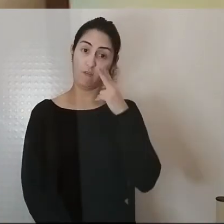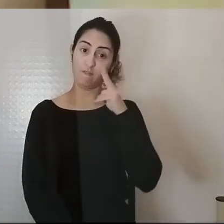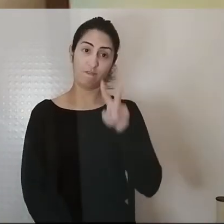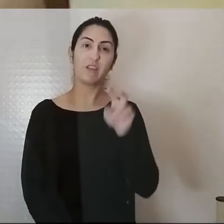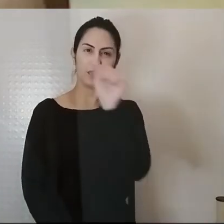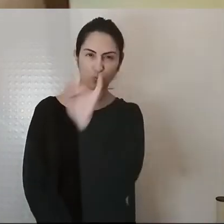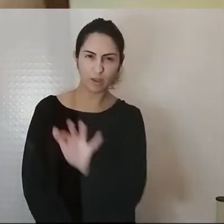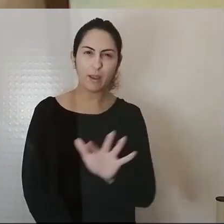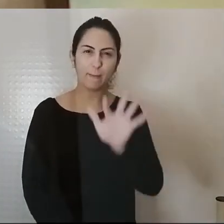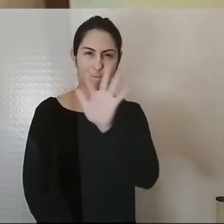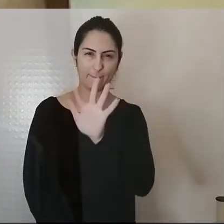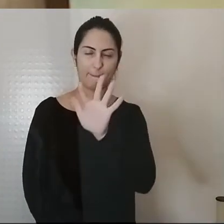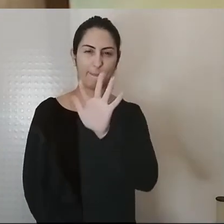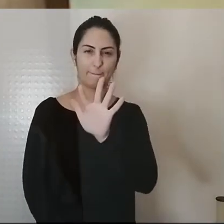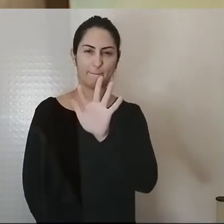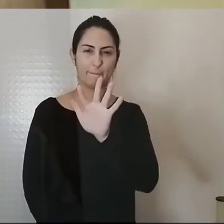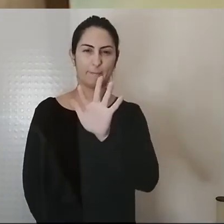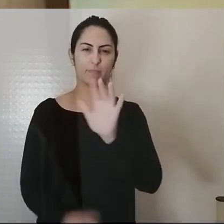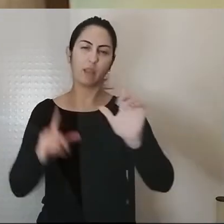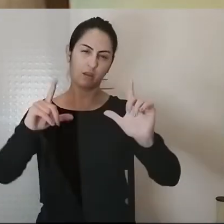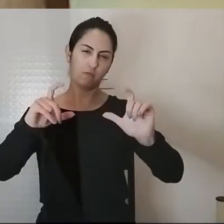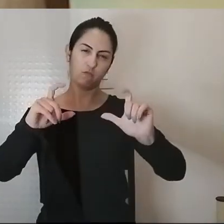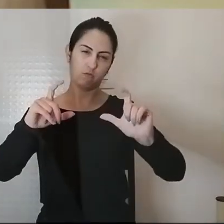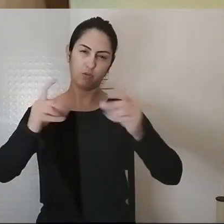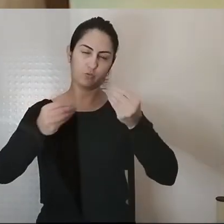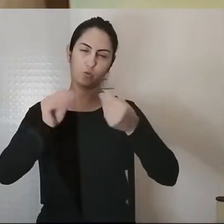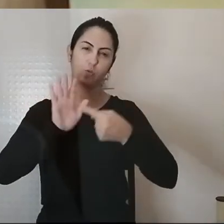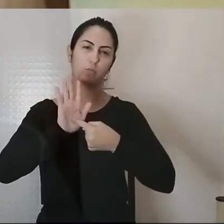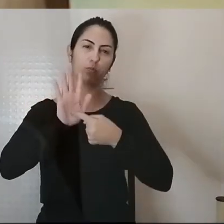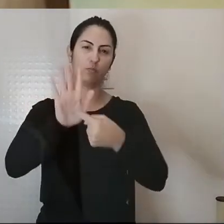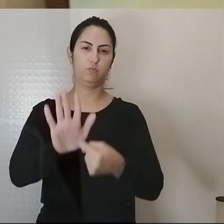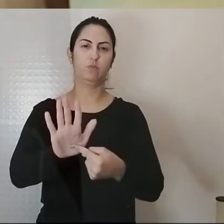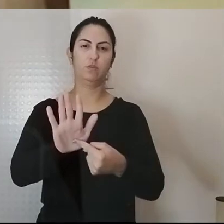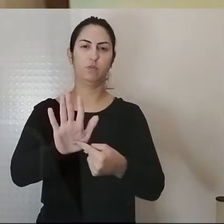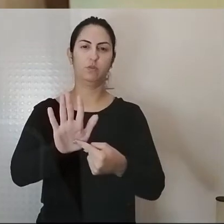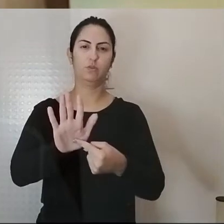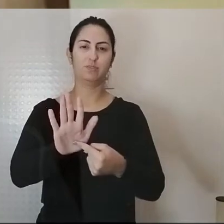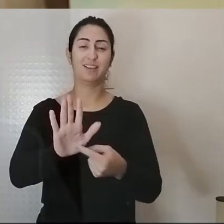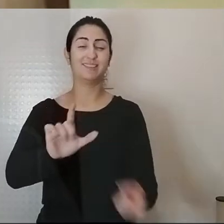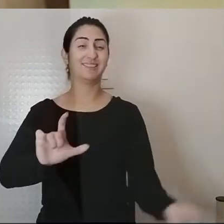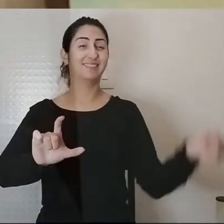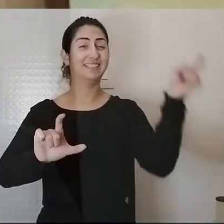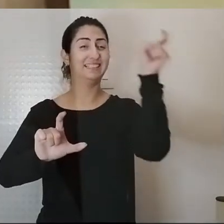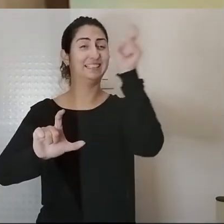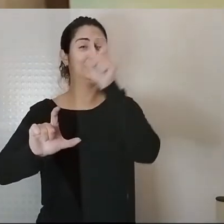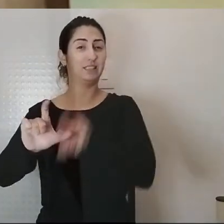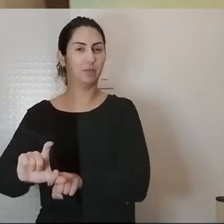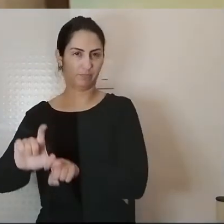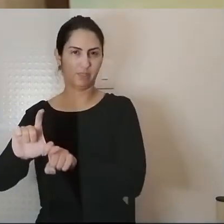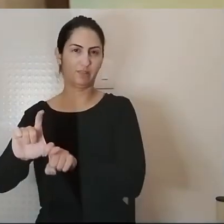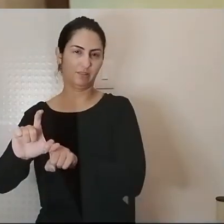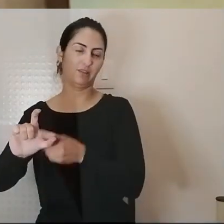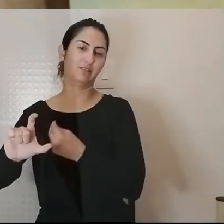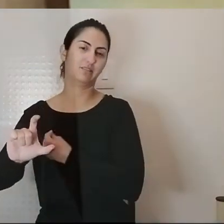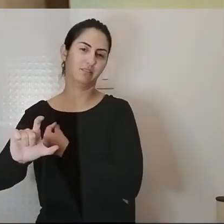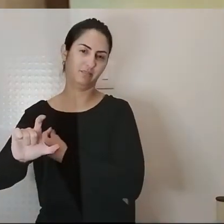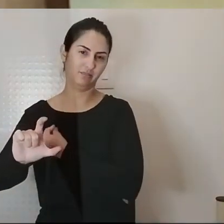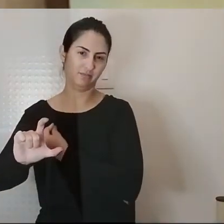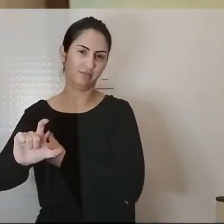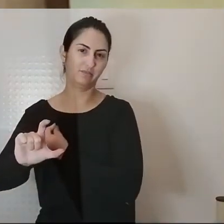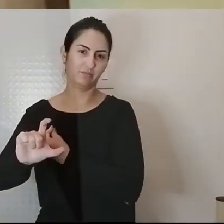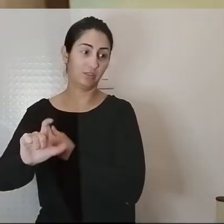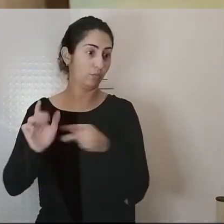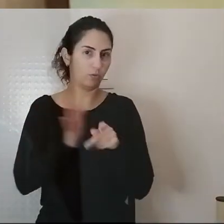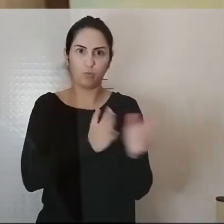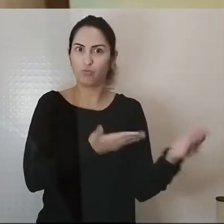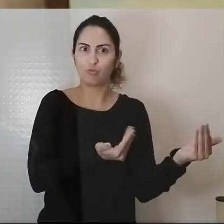imagens de uma relação que ilustram a dependência extrema de sobrevivência destes